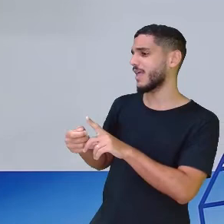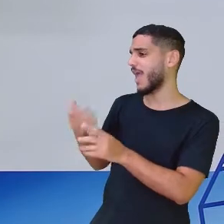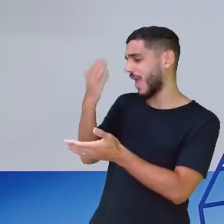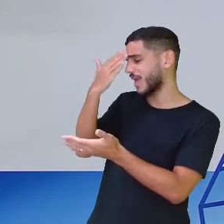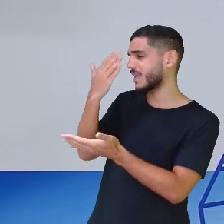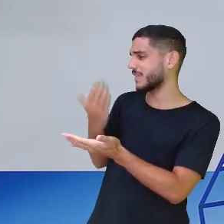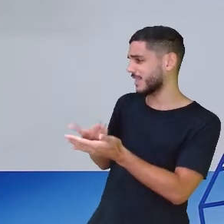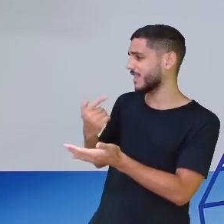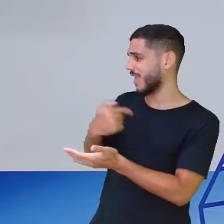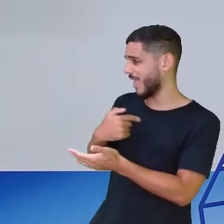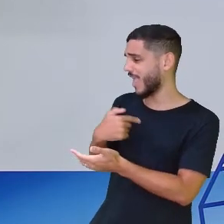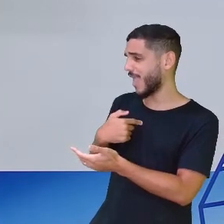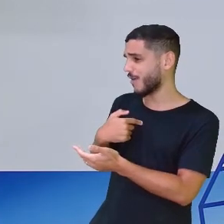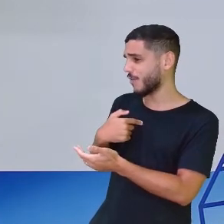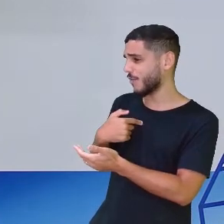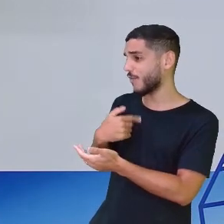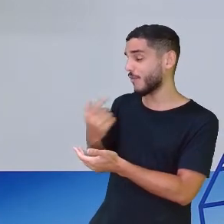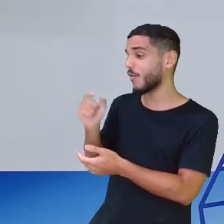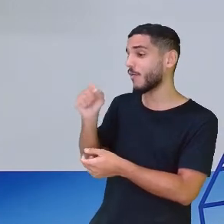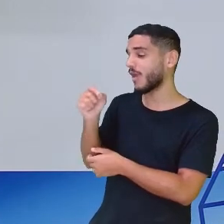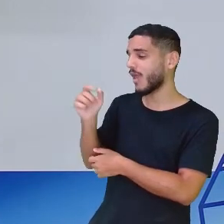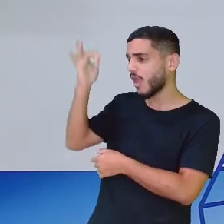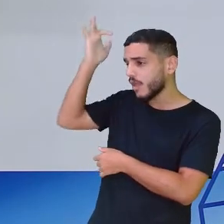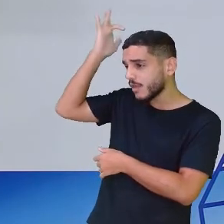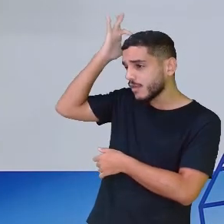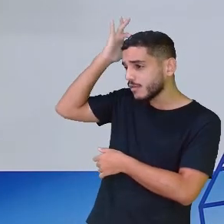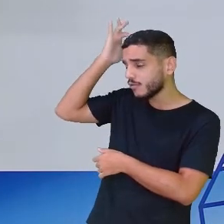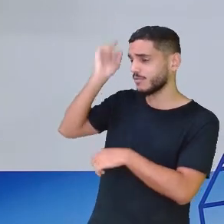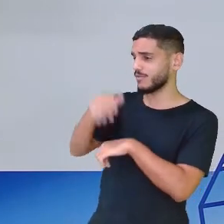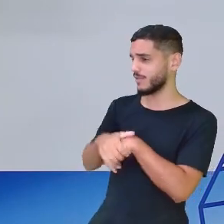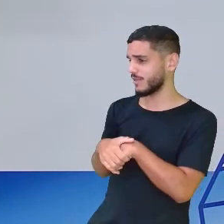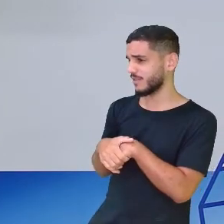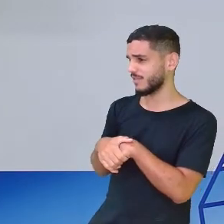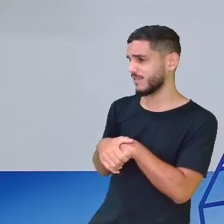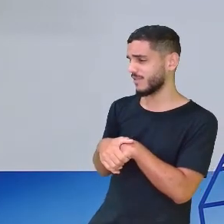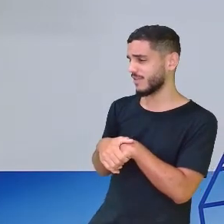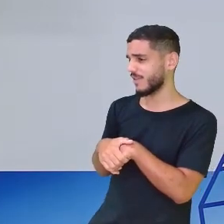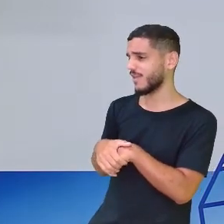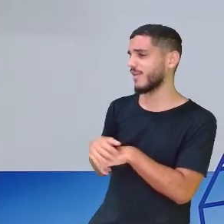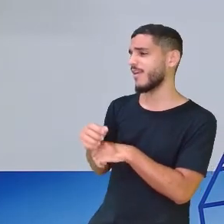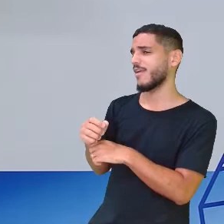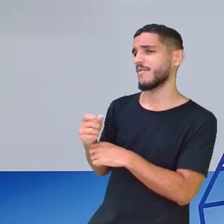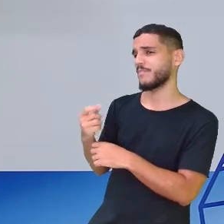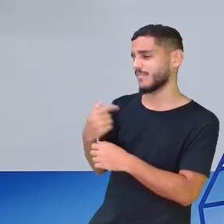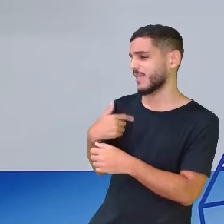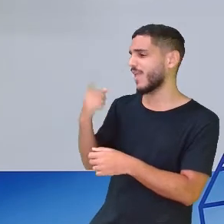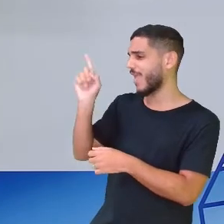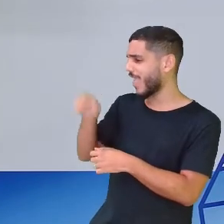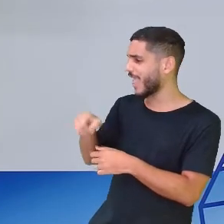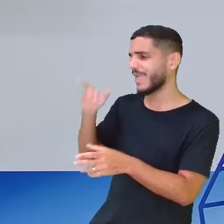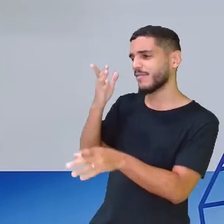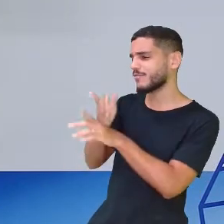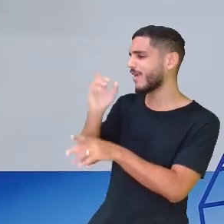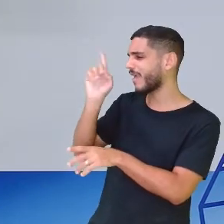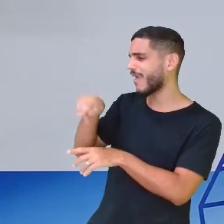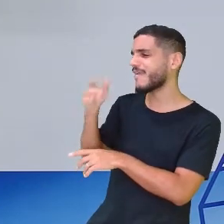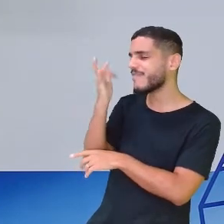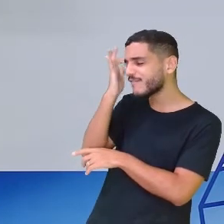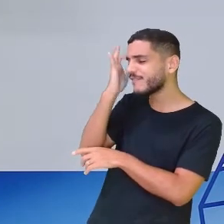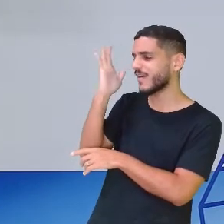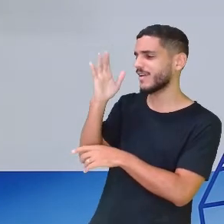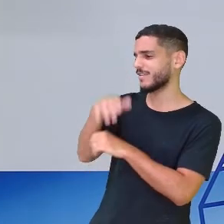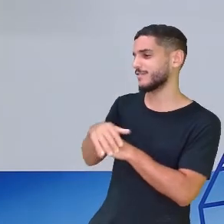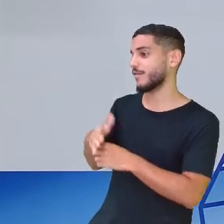Sou inocente, sem querer ser venenosa. Achar o larápio é fácil. Com